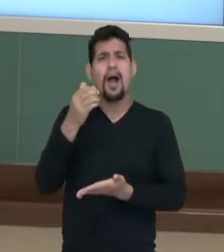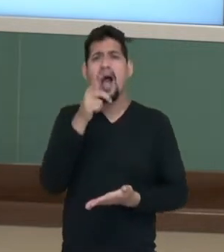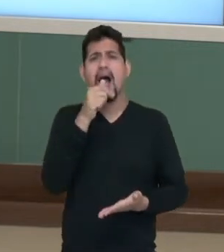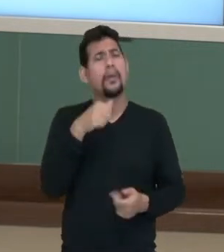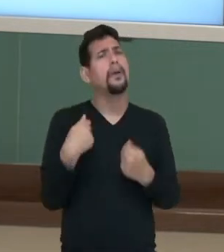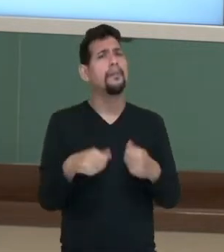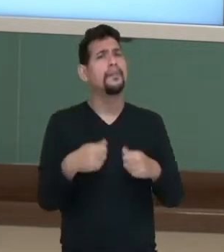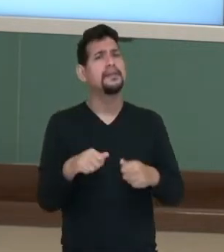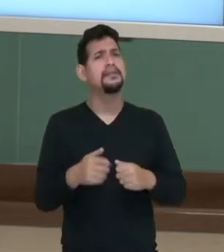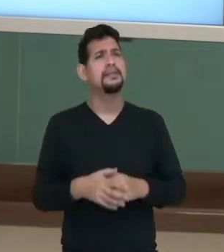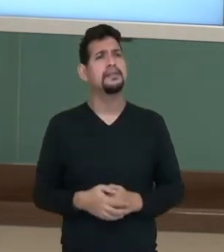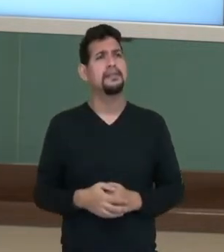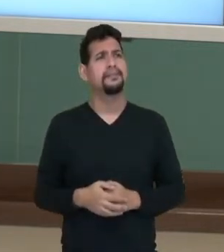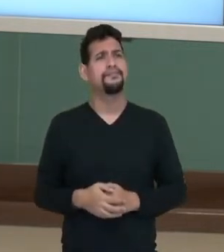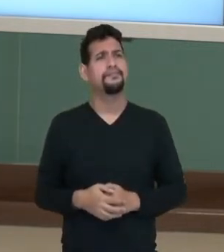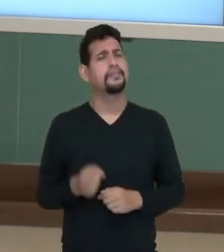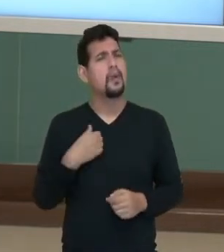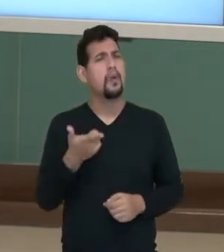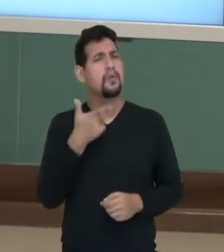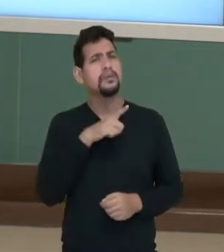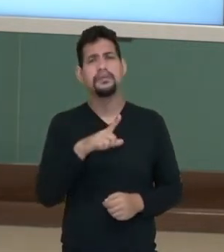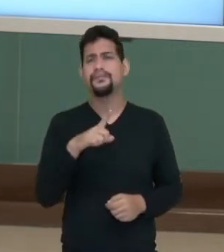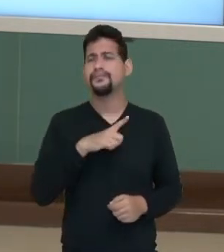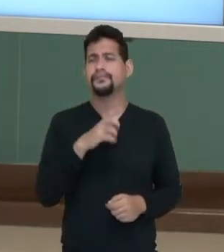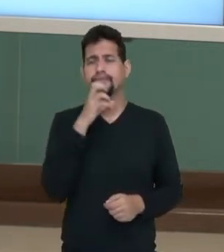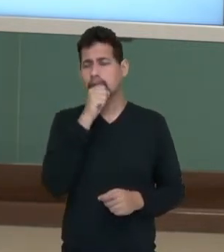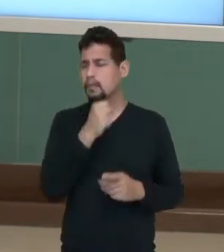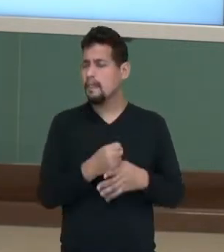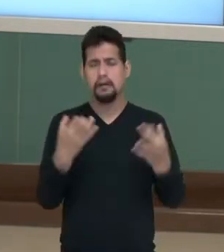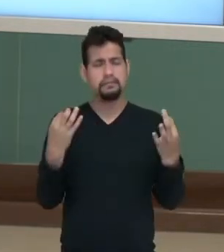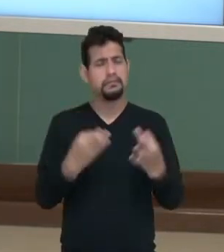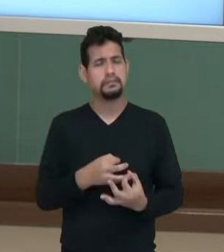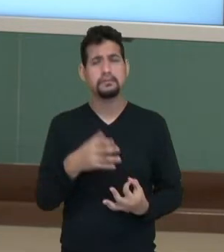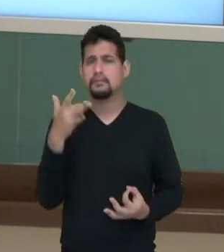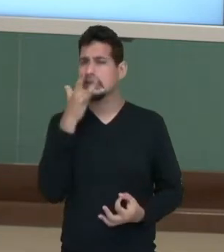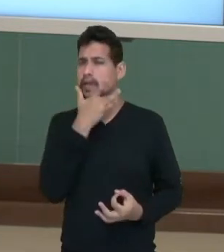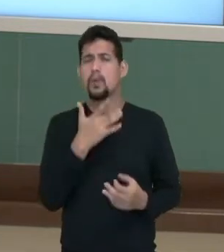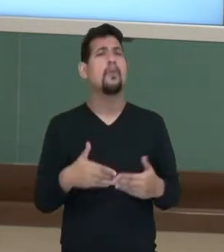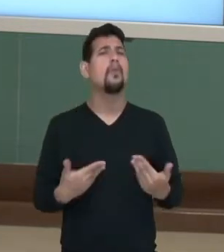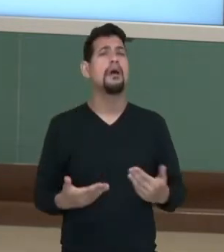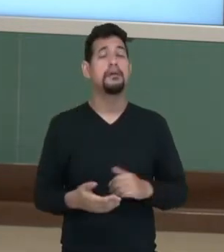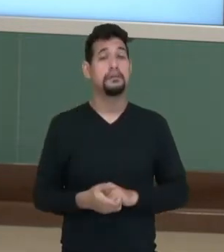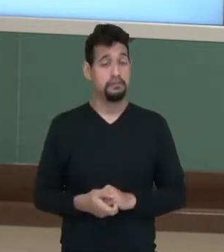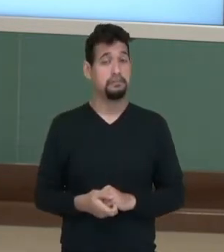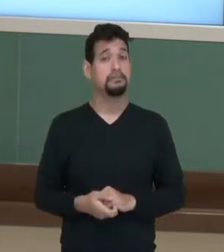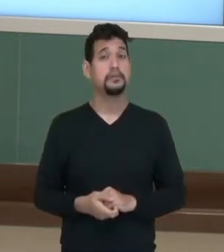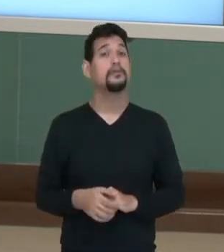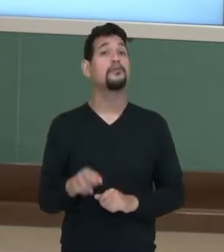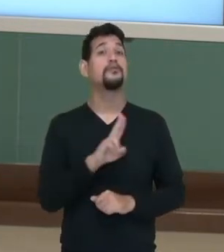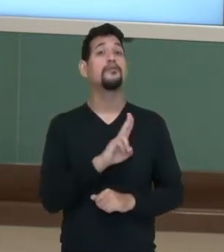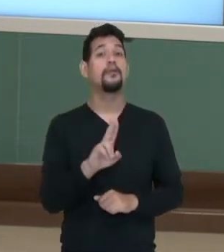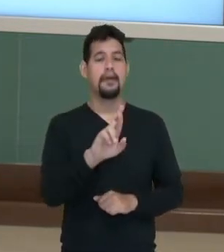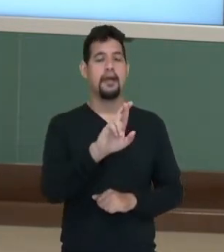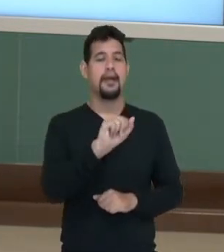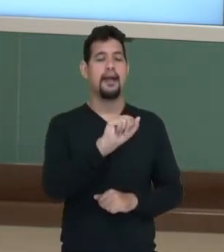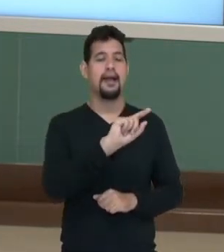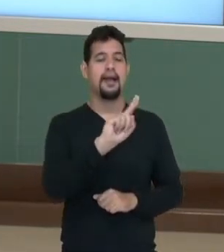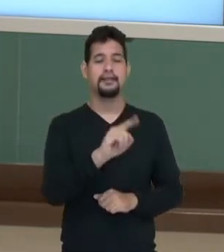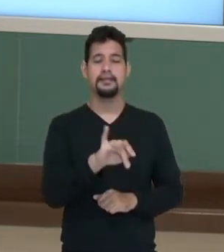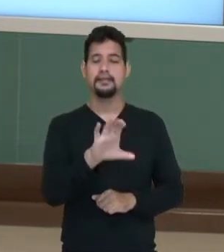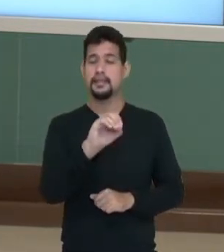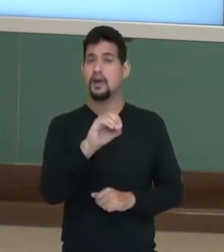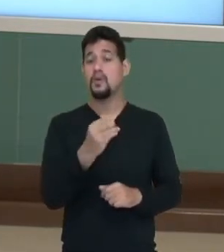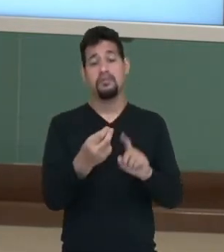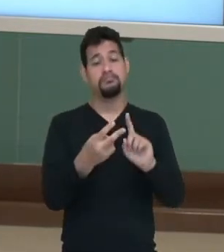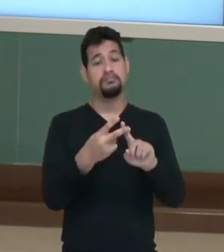necessário para que eu consiga que o suco fique com a mesma qualidade? A isso se chama razão. A isso se